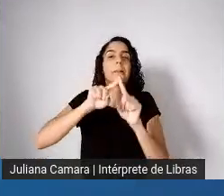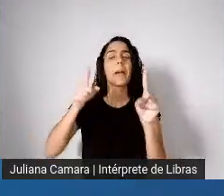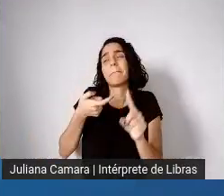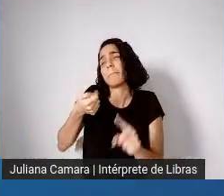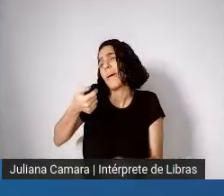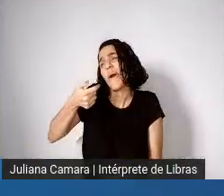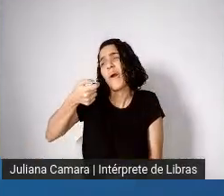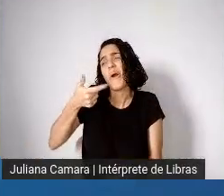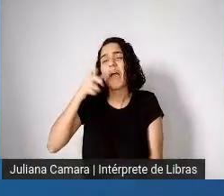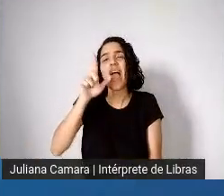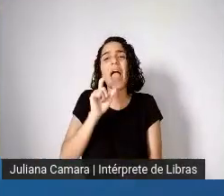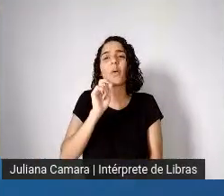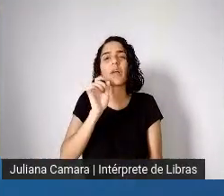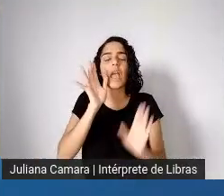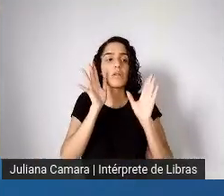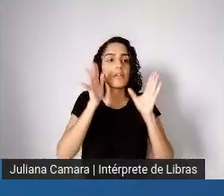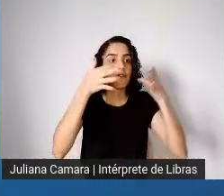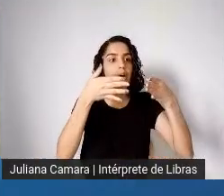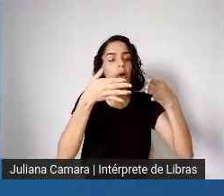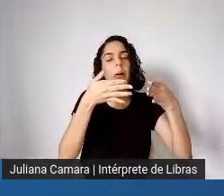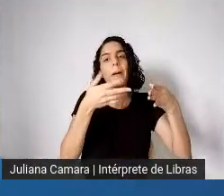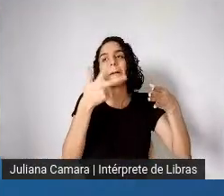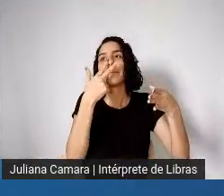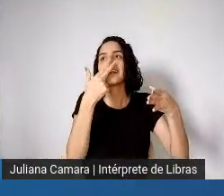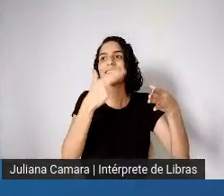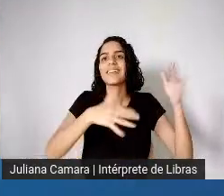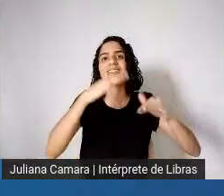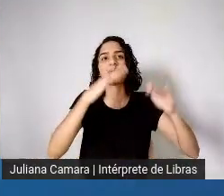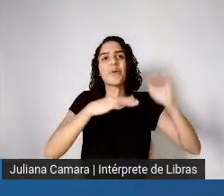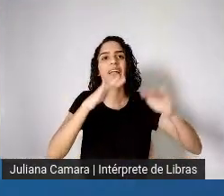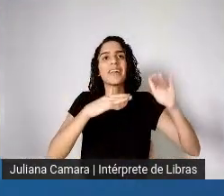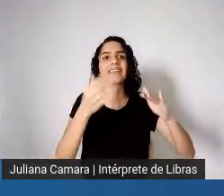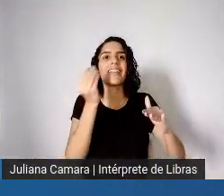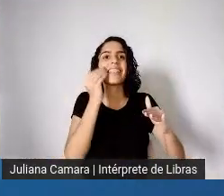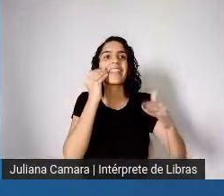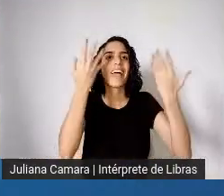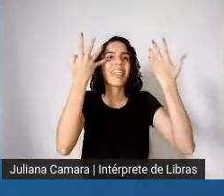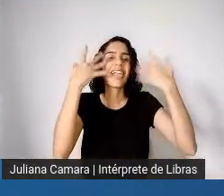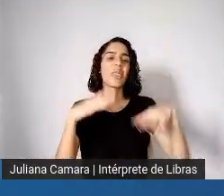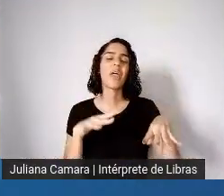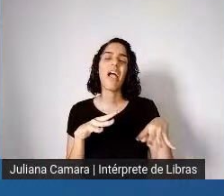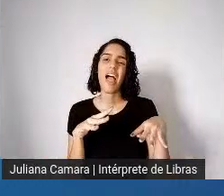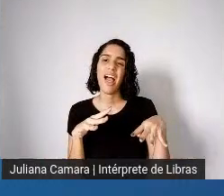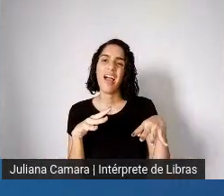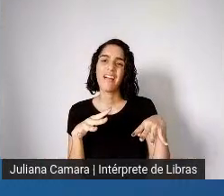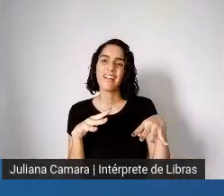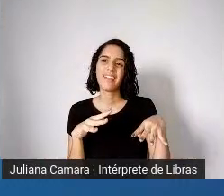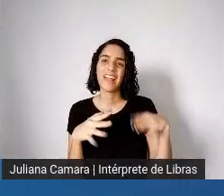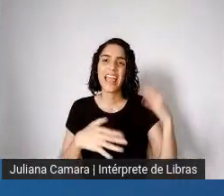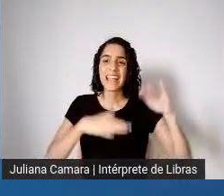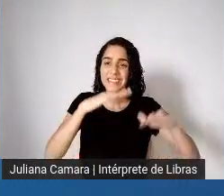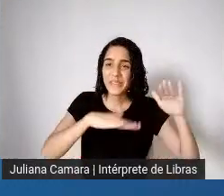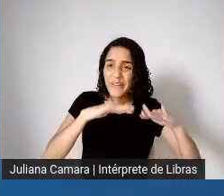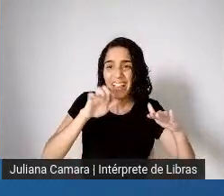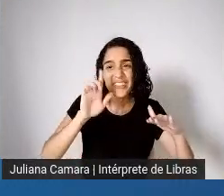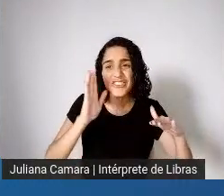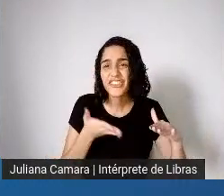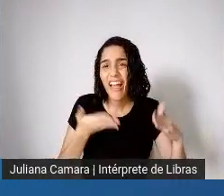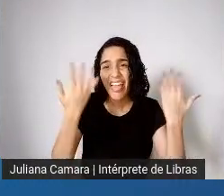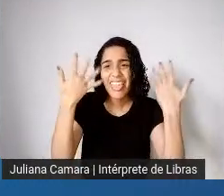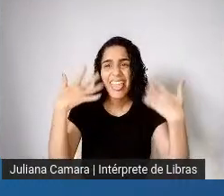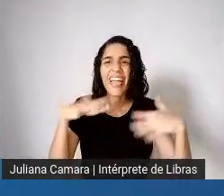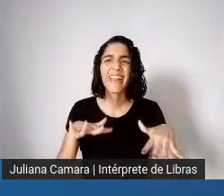naturalização da desigualdade. Ou seja, a desigualdade no Brasil já faz parte da paisagem.